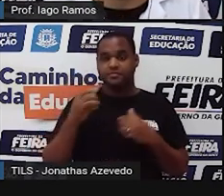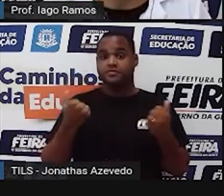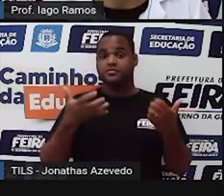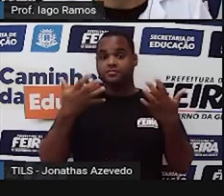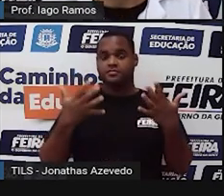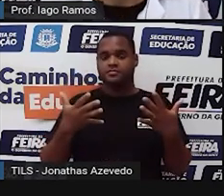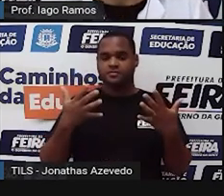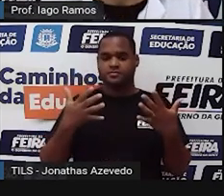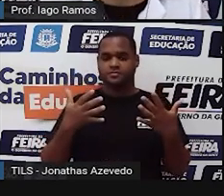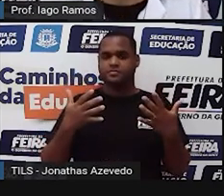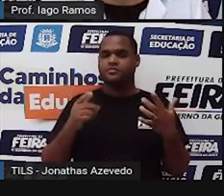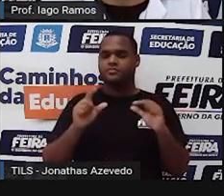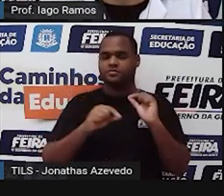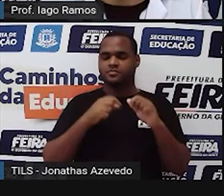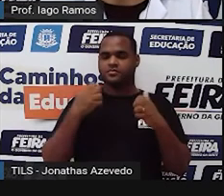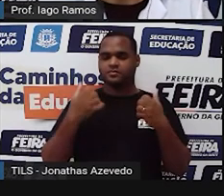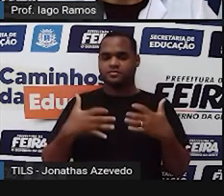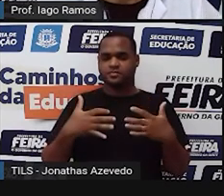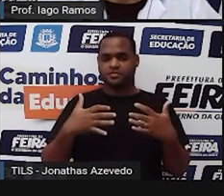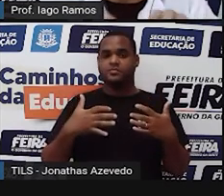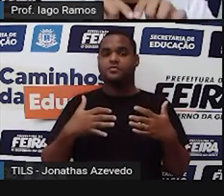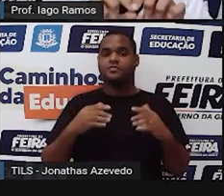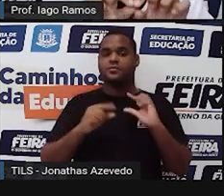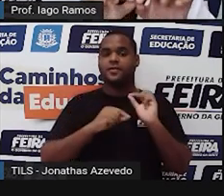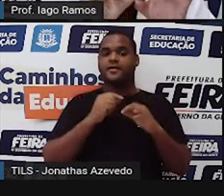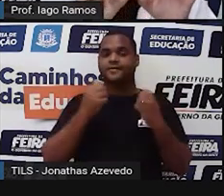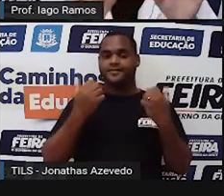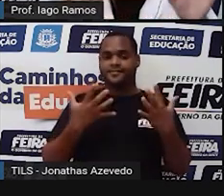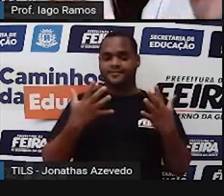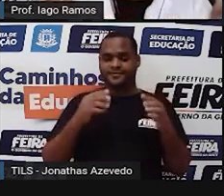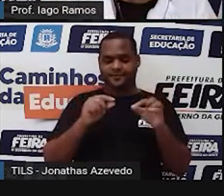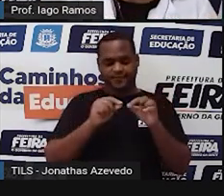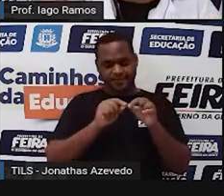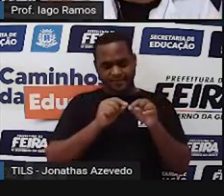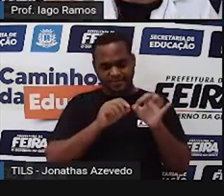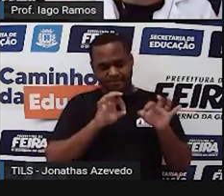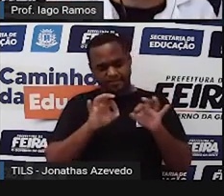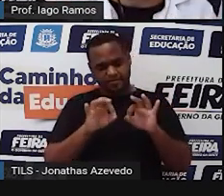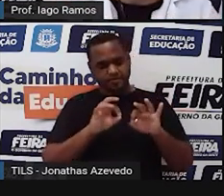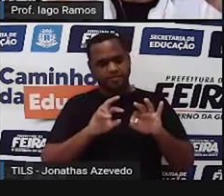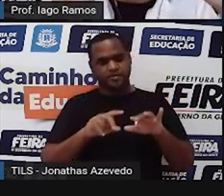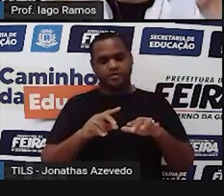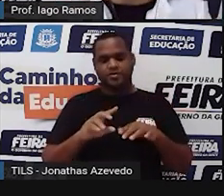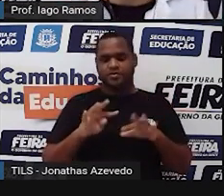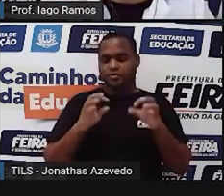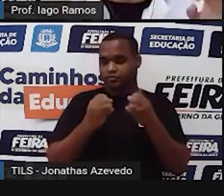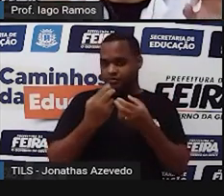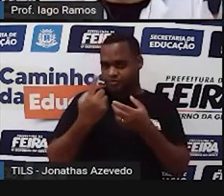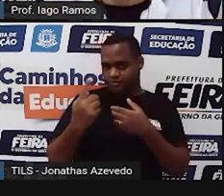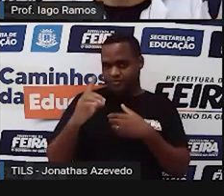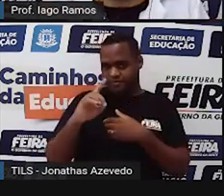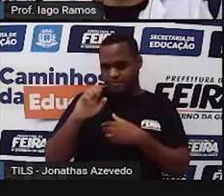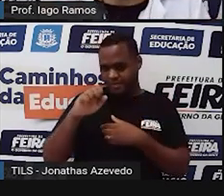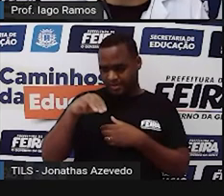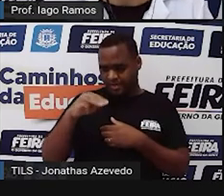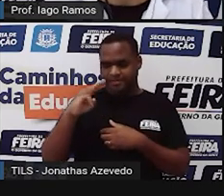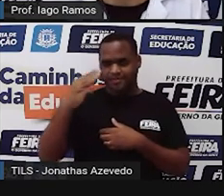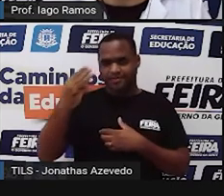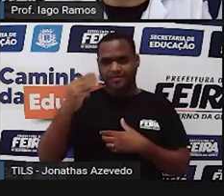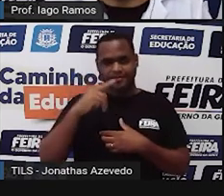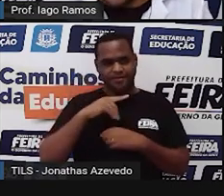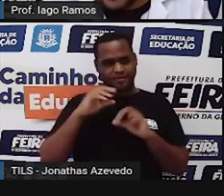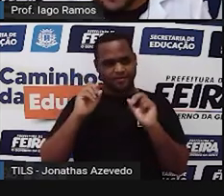vai fazer? A gente vai fazer assim, ó. Vai colocar tudo na unidade decâmetro cúbico.